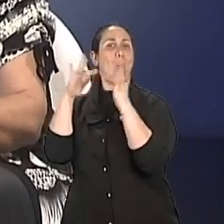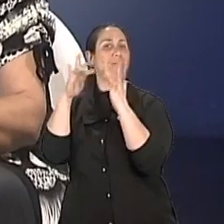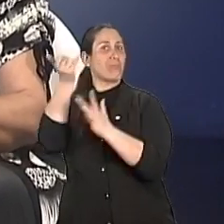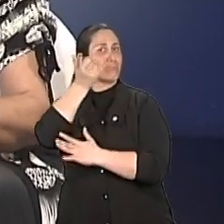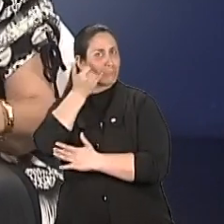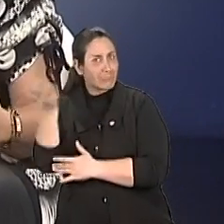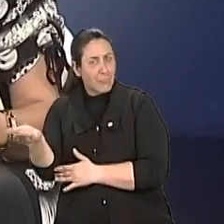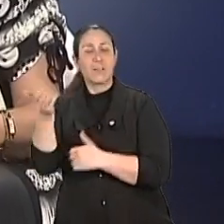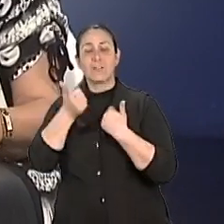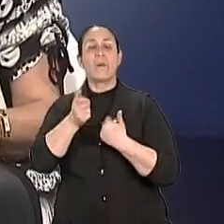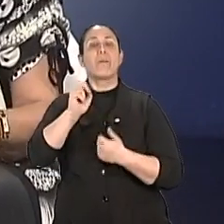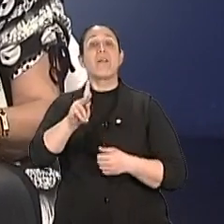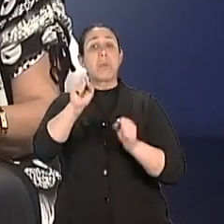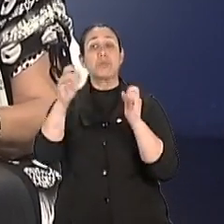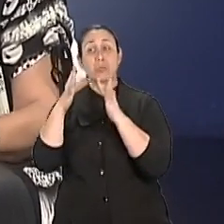3325-1119.